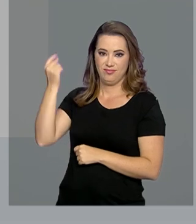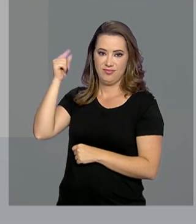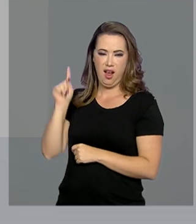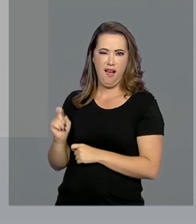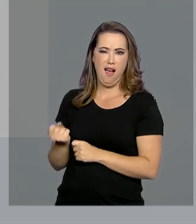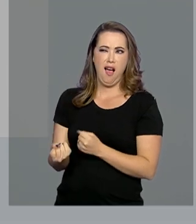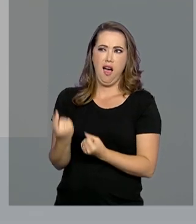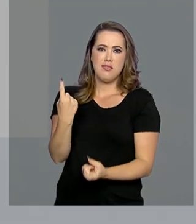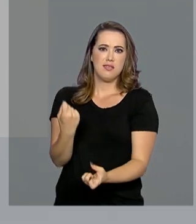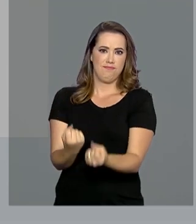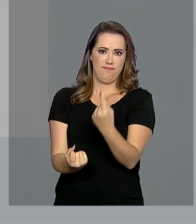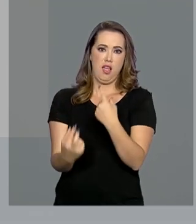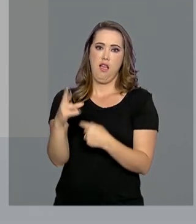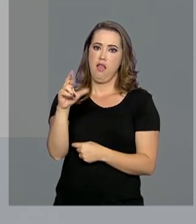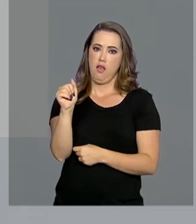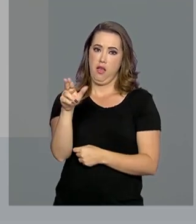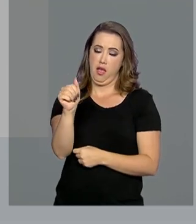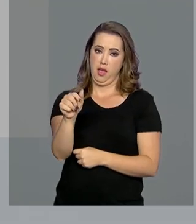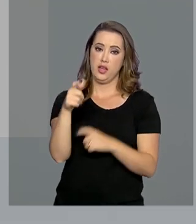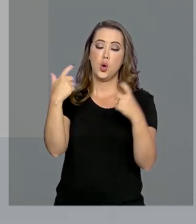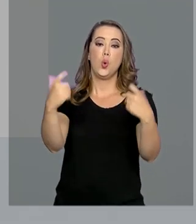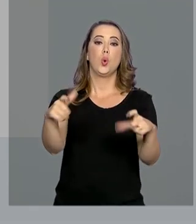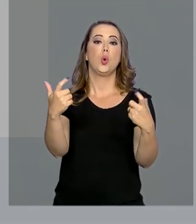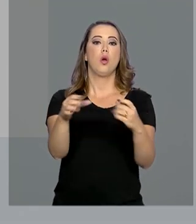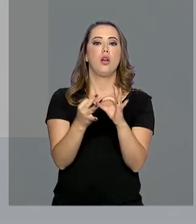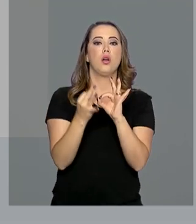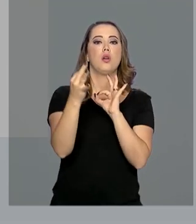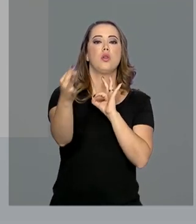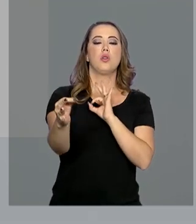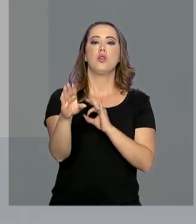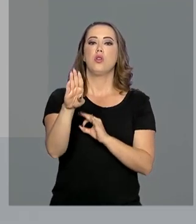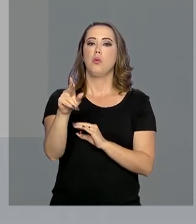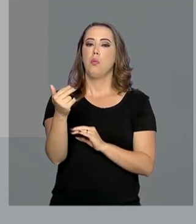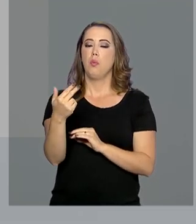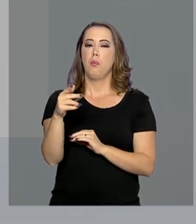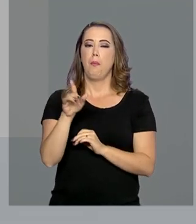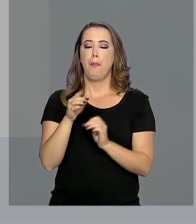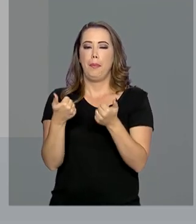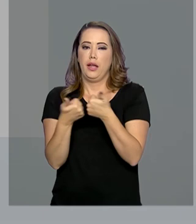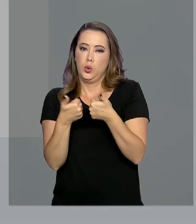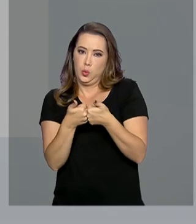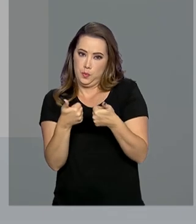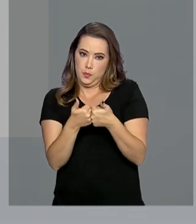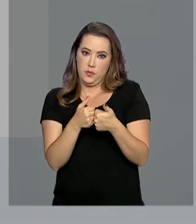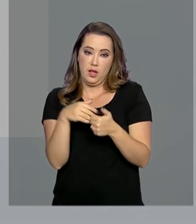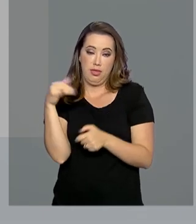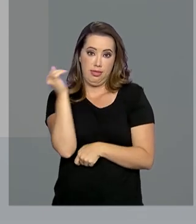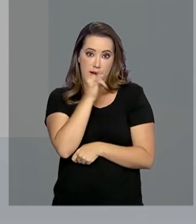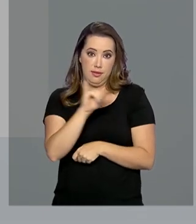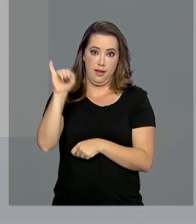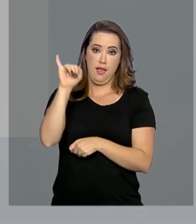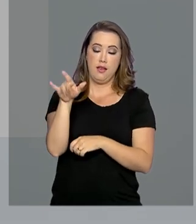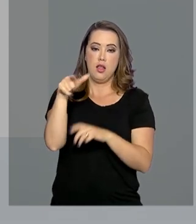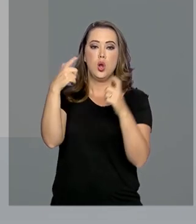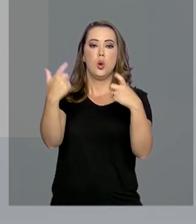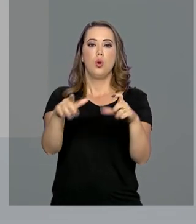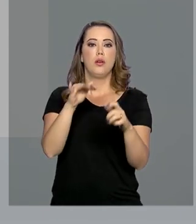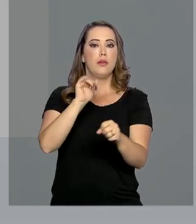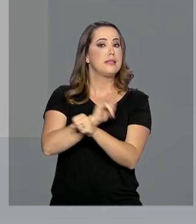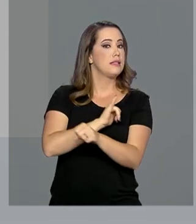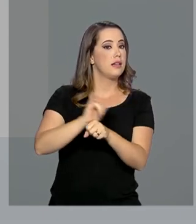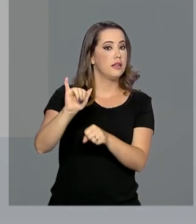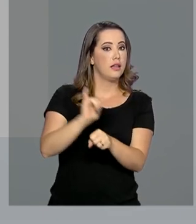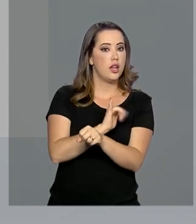O monte, a 60 quilômetros da cidade de Bolonha, na Itália, era considerado ponto estratégico a ser tomado